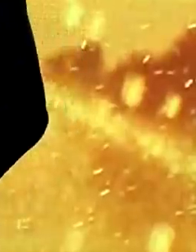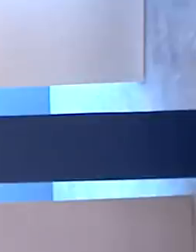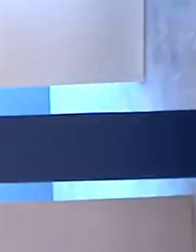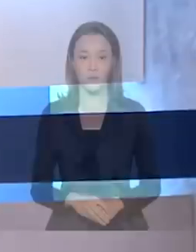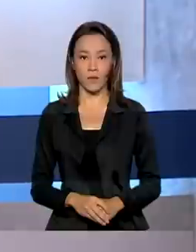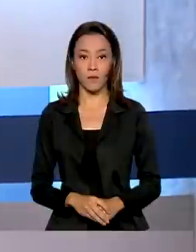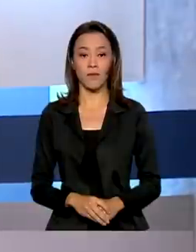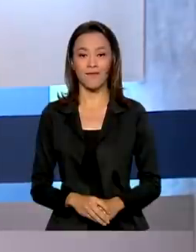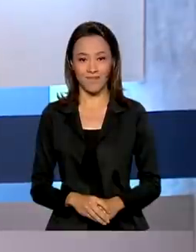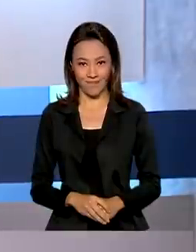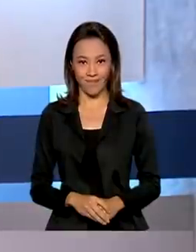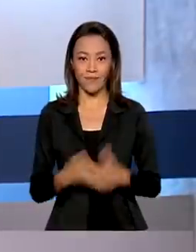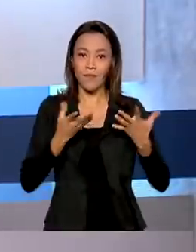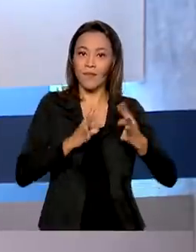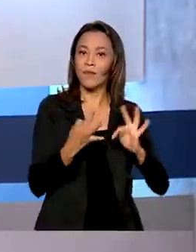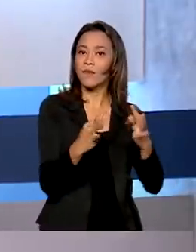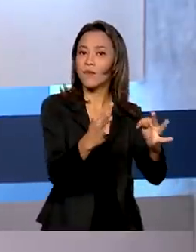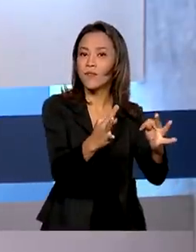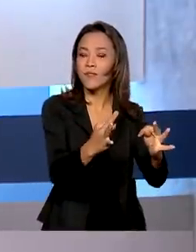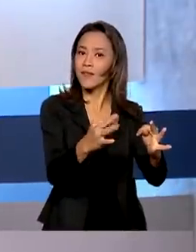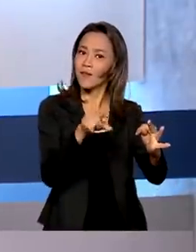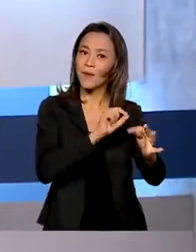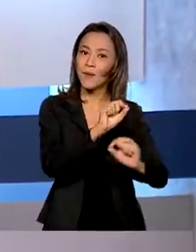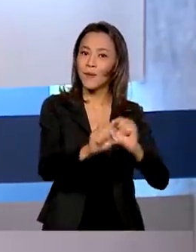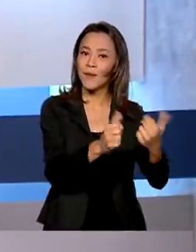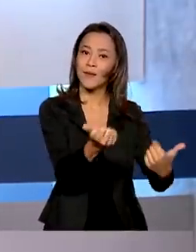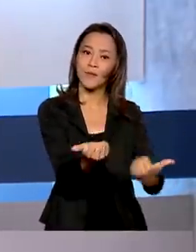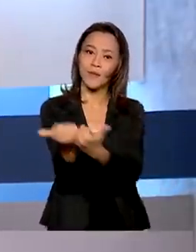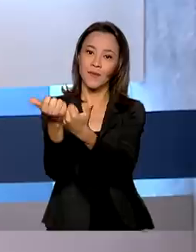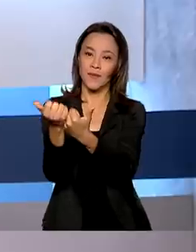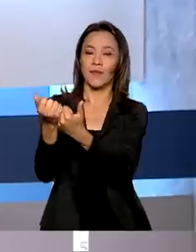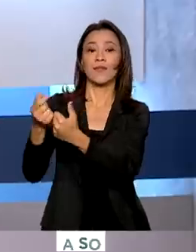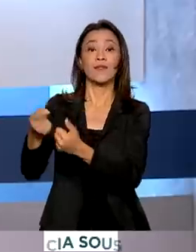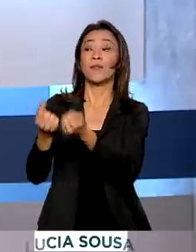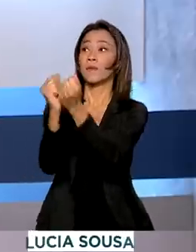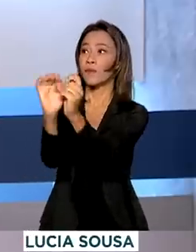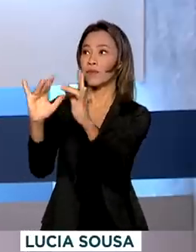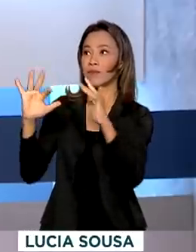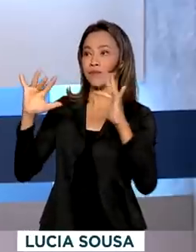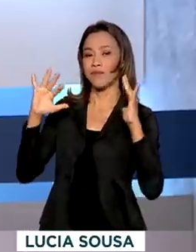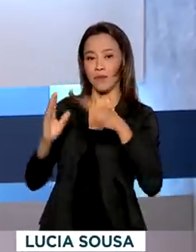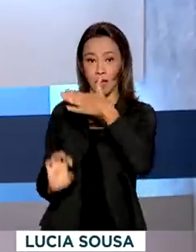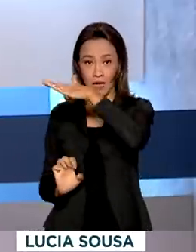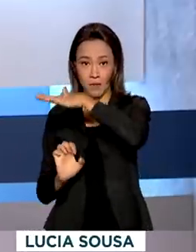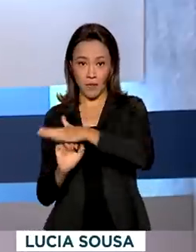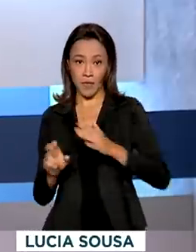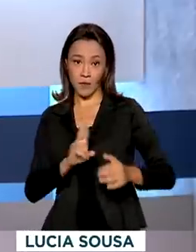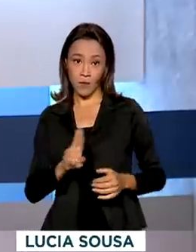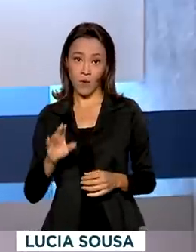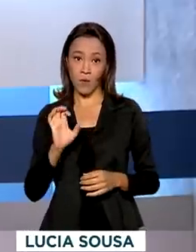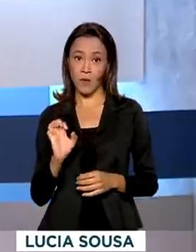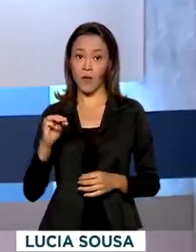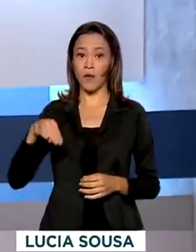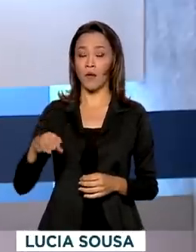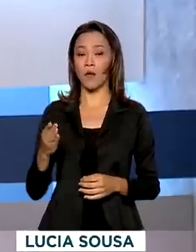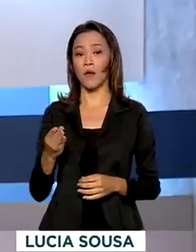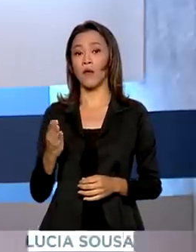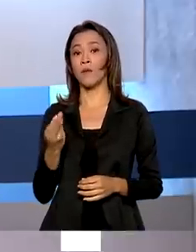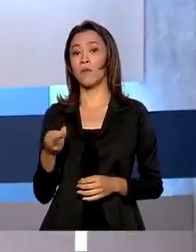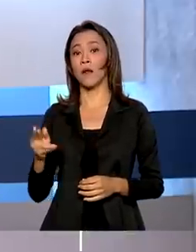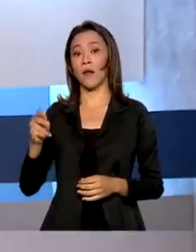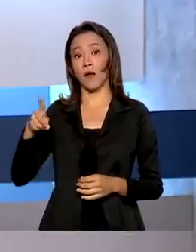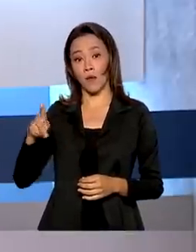mundo. Tecnologia a favor do meio ambiente. A Embrapa desenvolveu um aplicativo que vai ajudar na